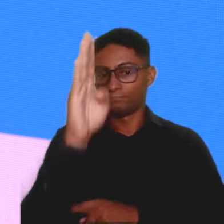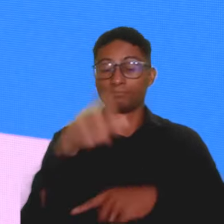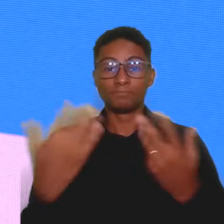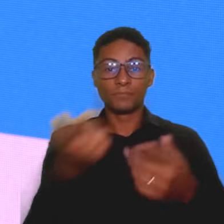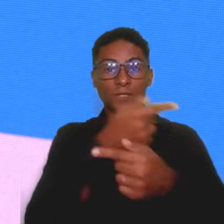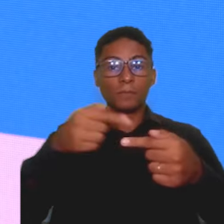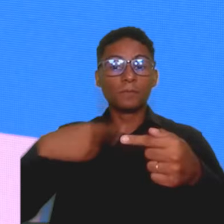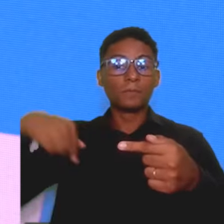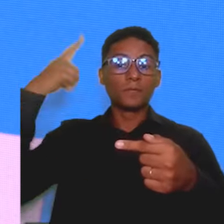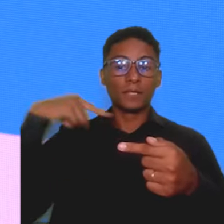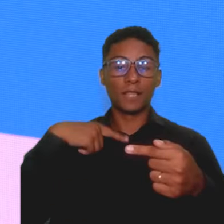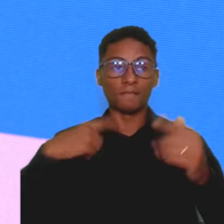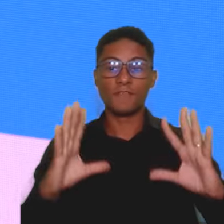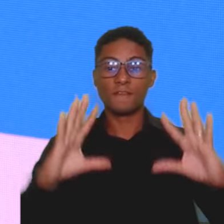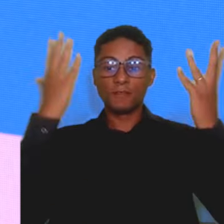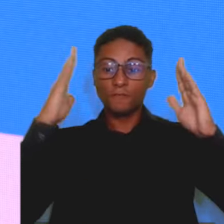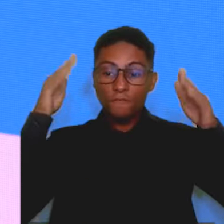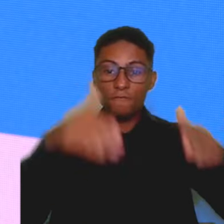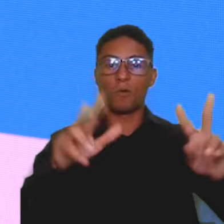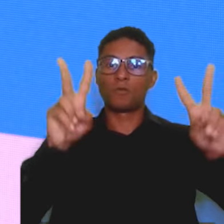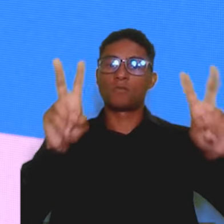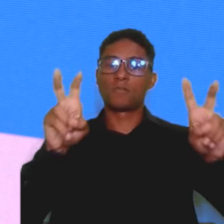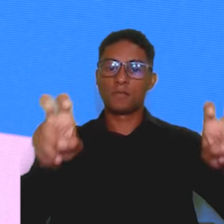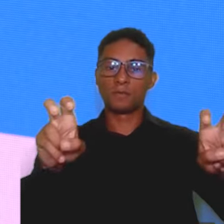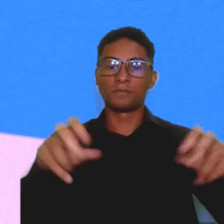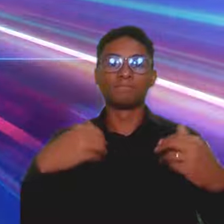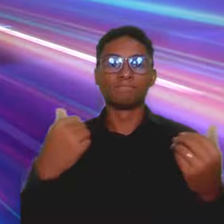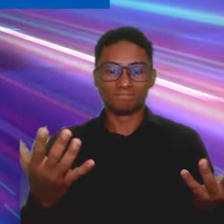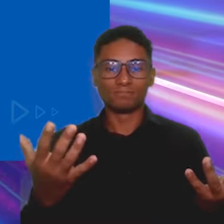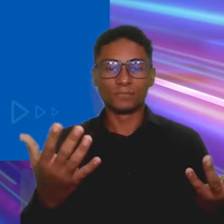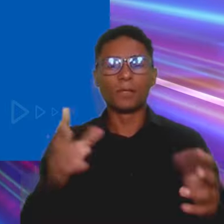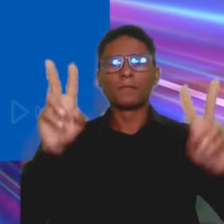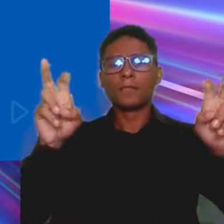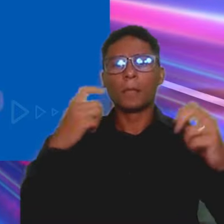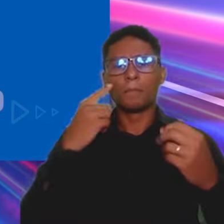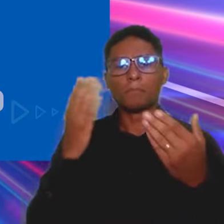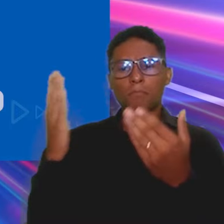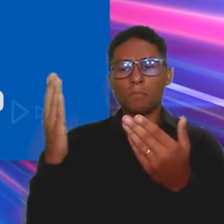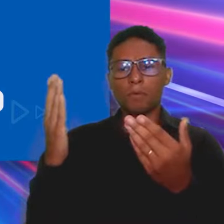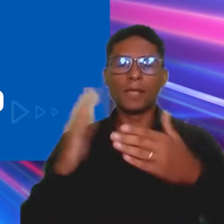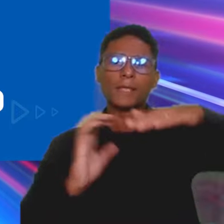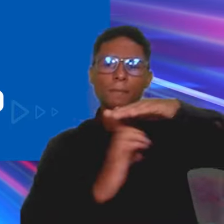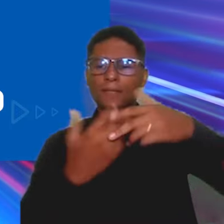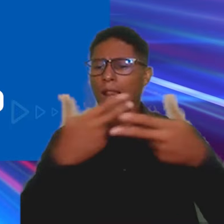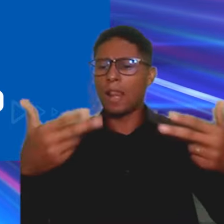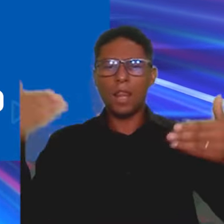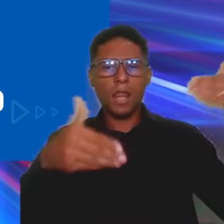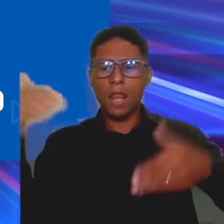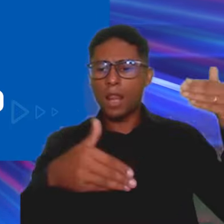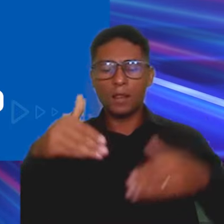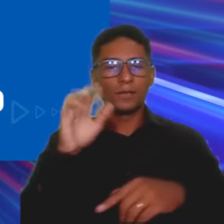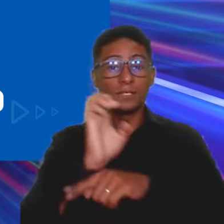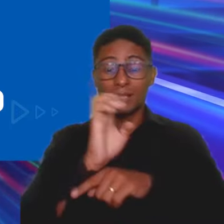fizemos na semana passada um evento focado no assunto, chamado do vermelho ao azul. Tivemos muitas empresas participantes em todo